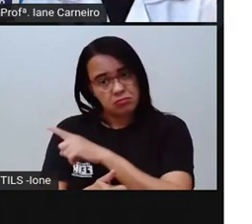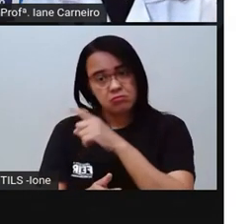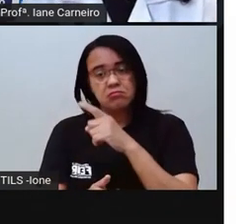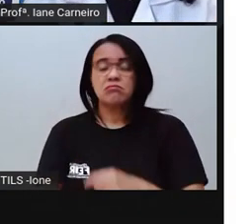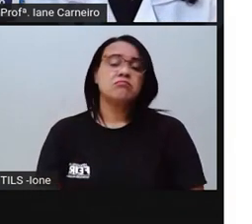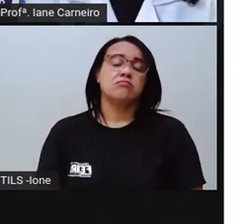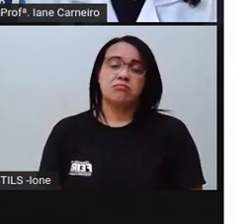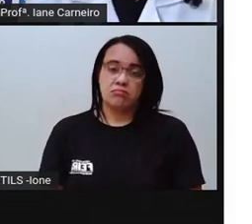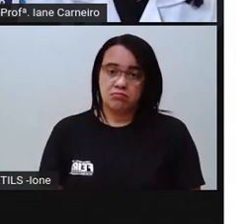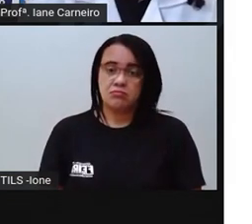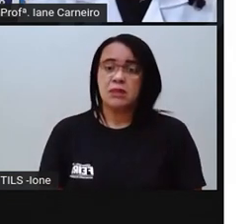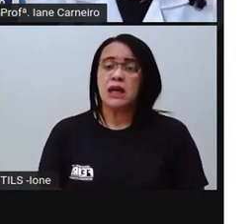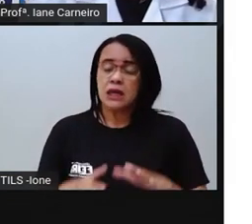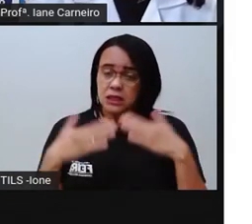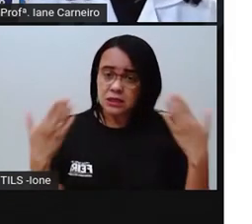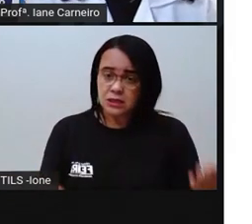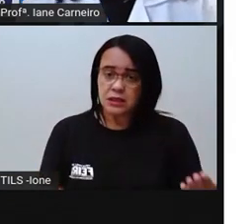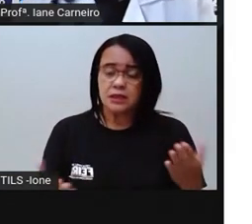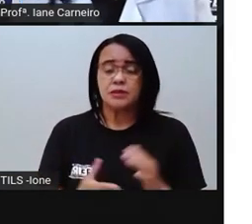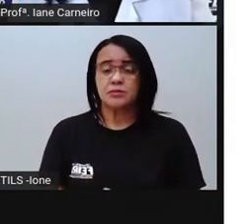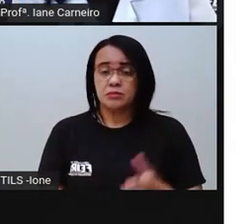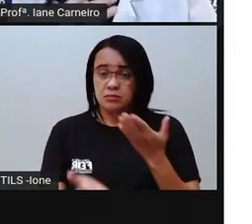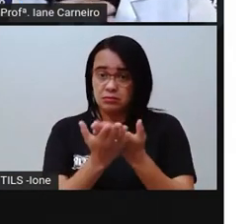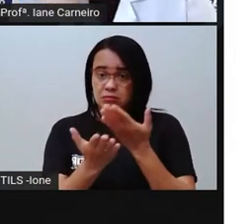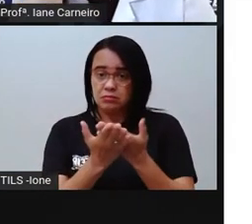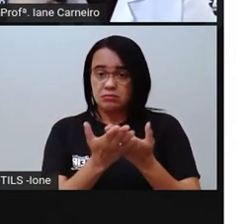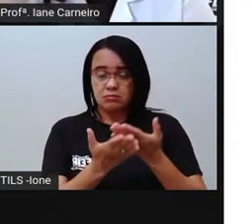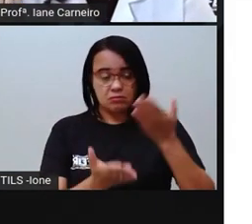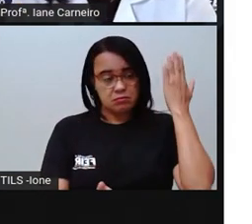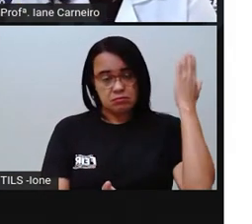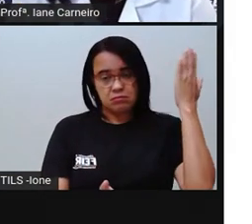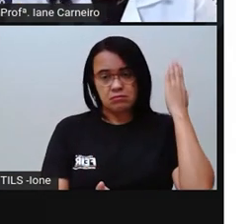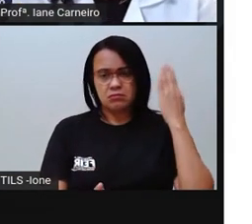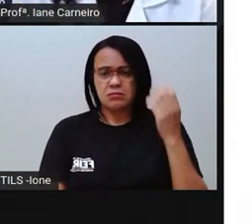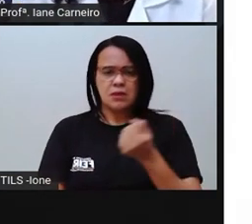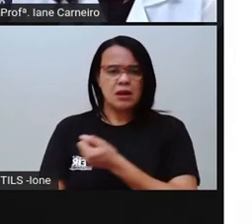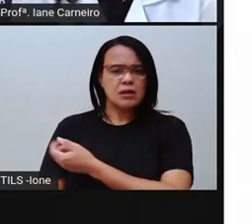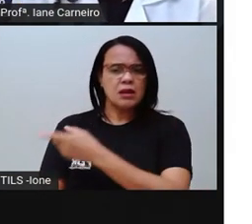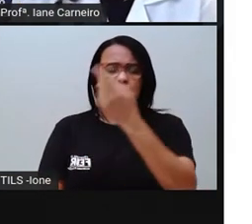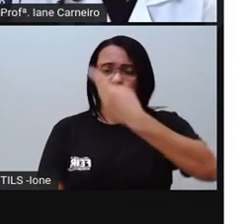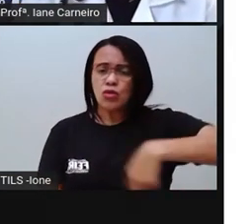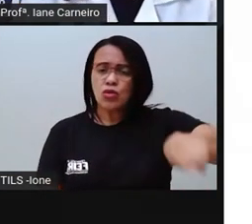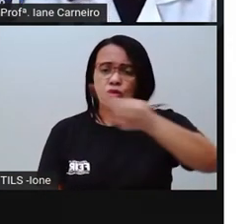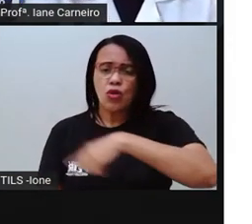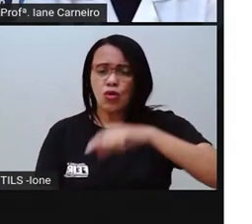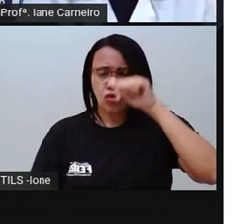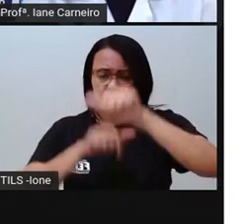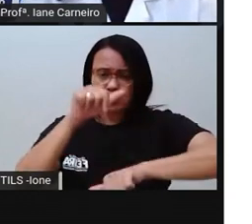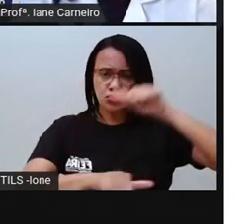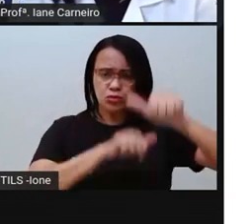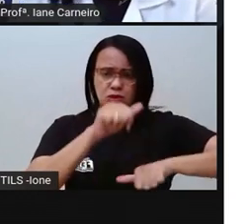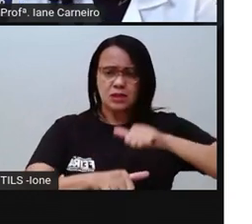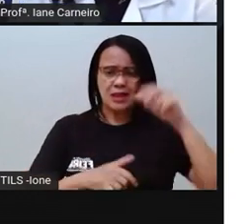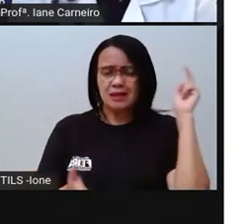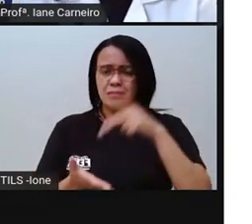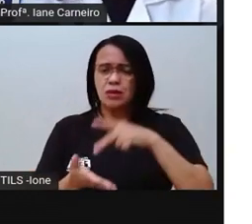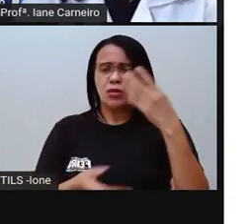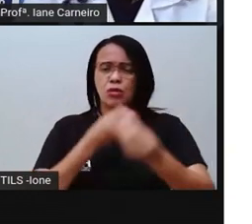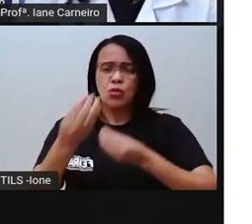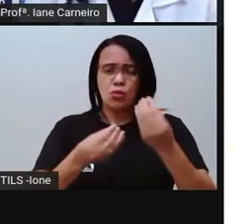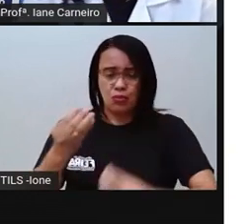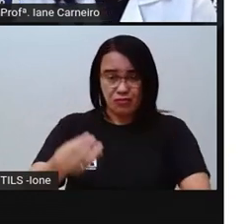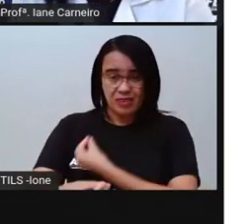Então, a gente conversou na aula passada, né? Que o que a gente pode fazer para mudar essa triste realidade aqui, né? De